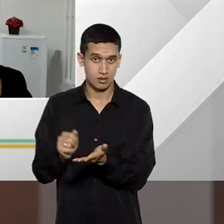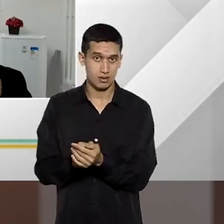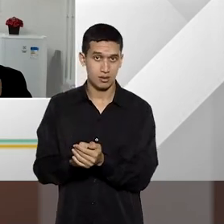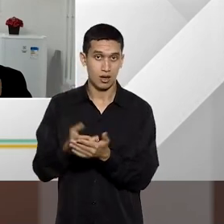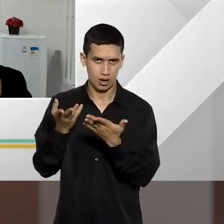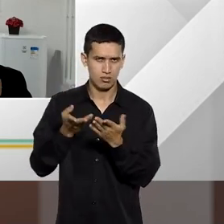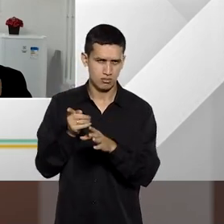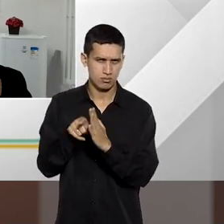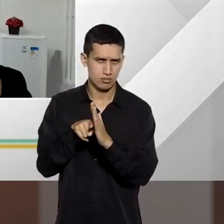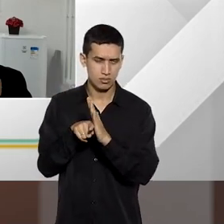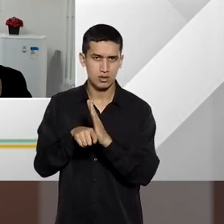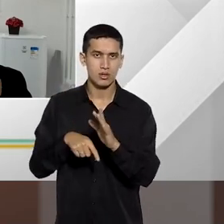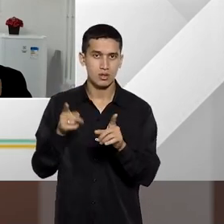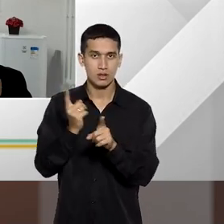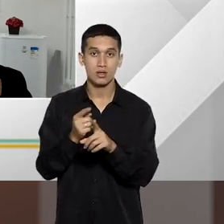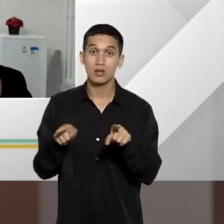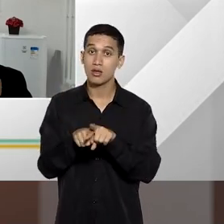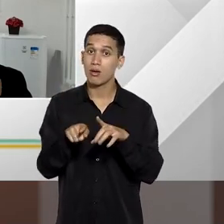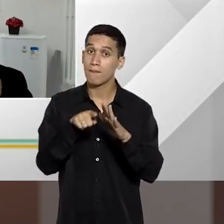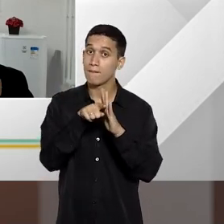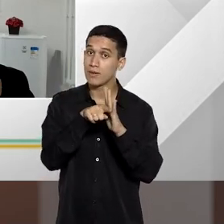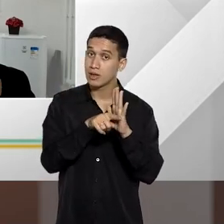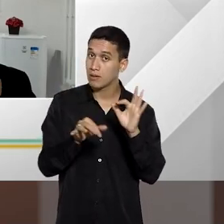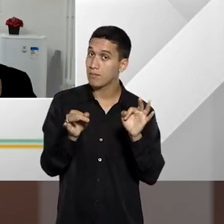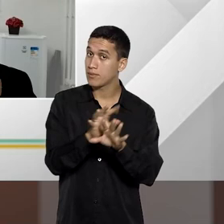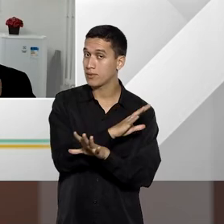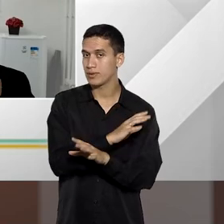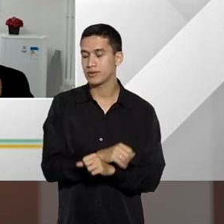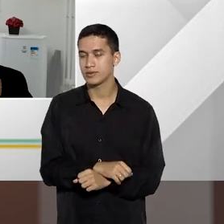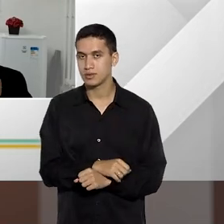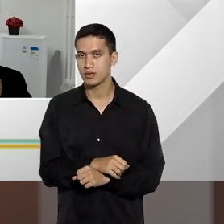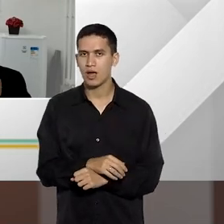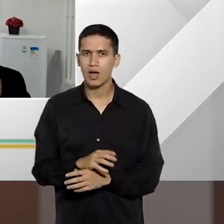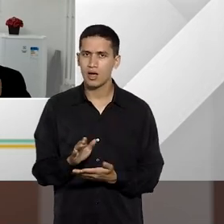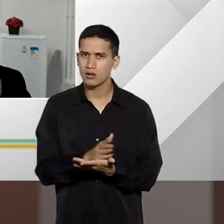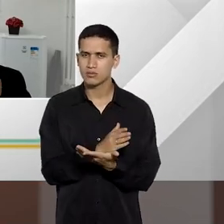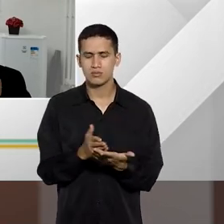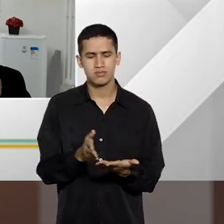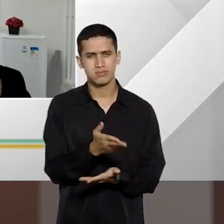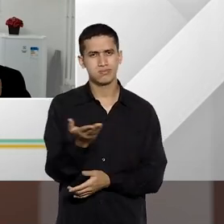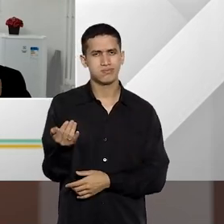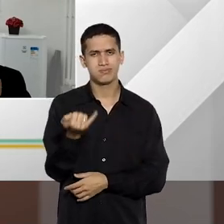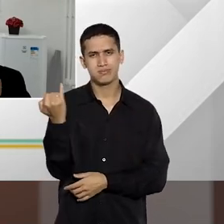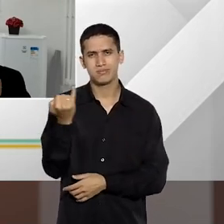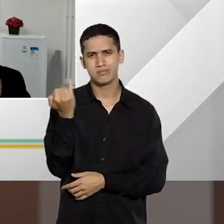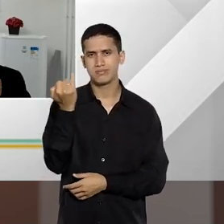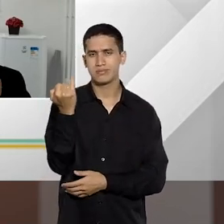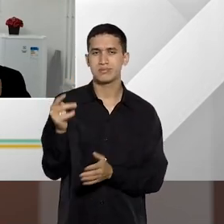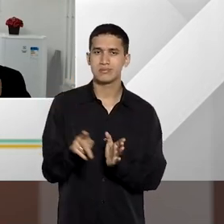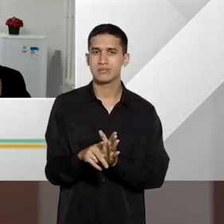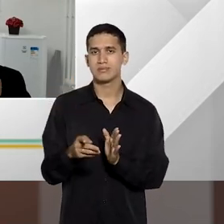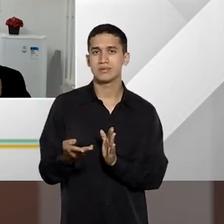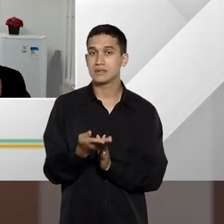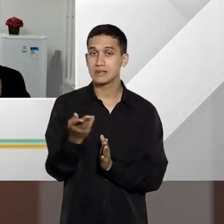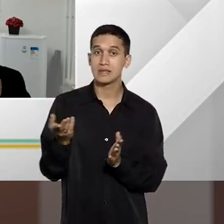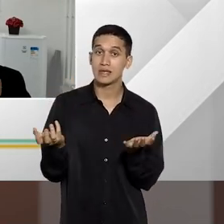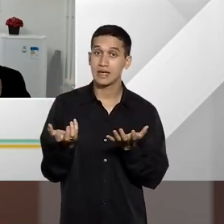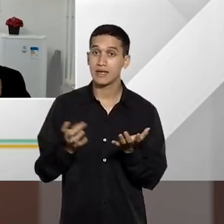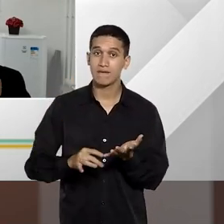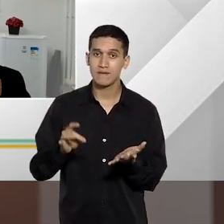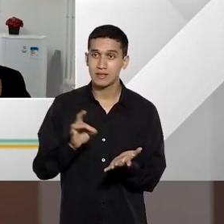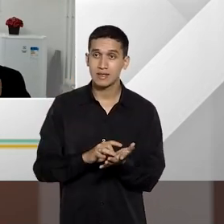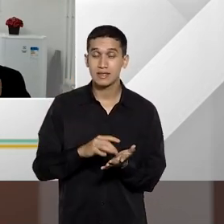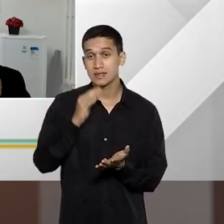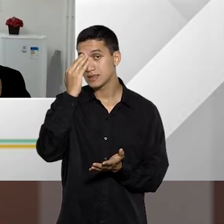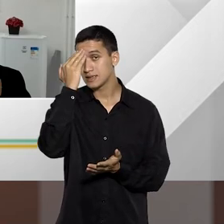aborda pesquisa pronta. Então, são materiais, gente, imprescindíveis para você que está realmente querendo entender